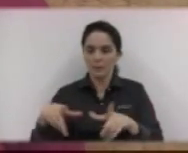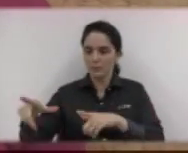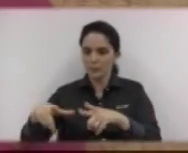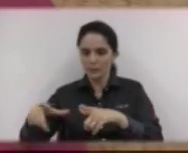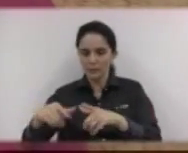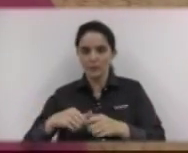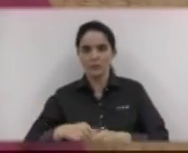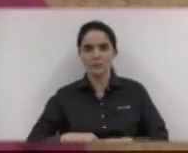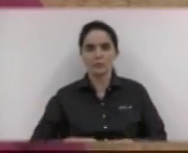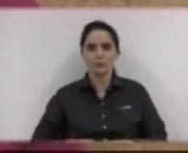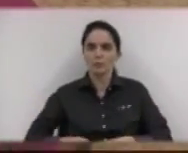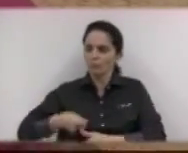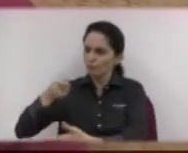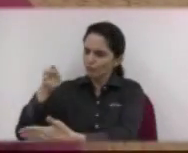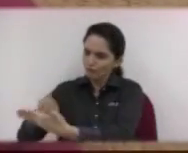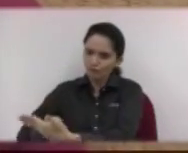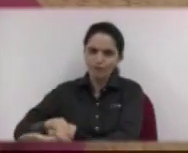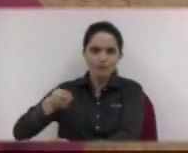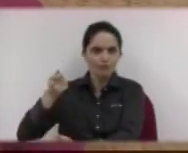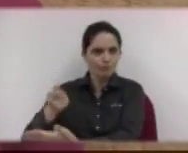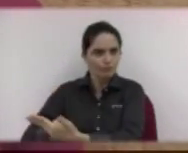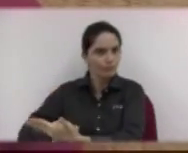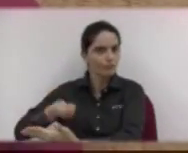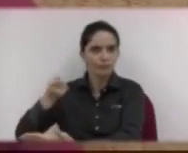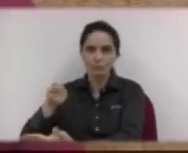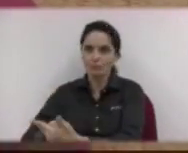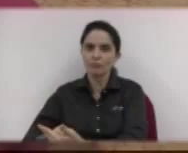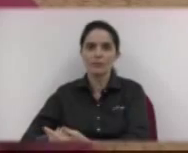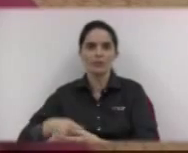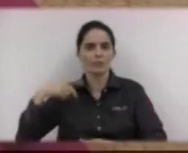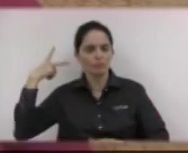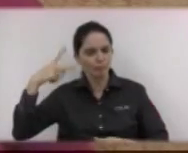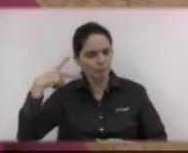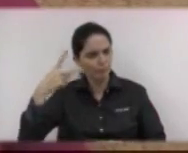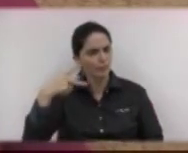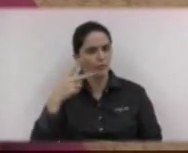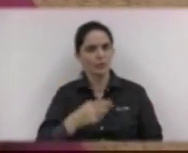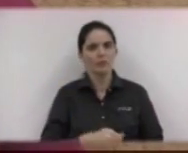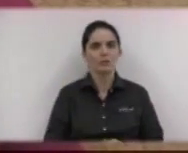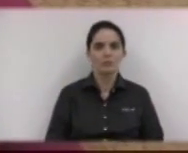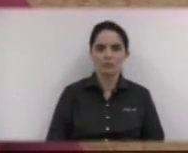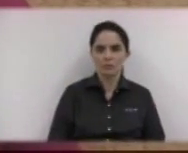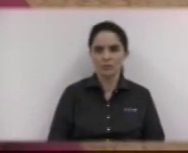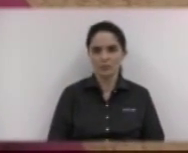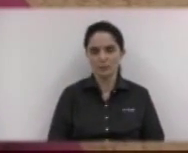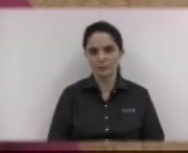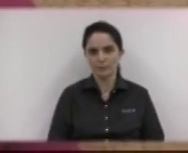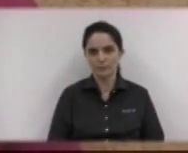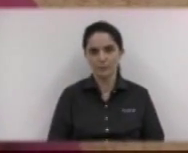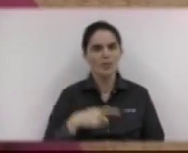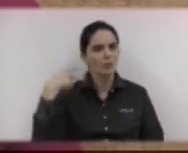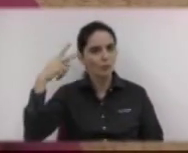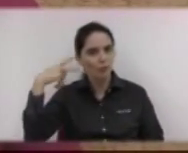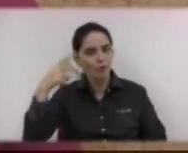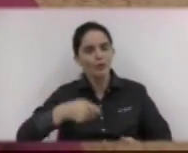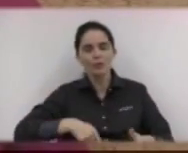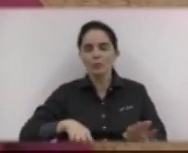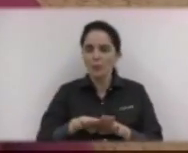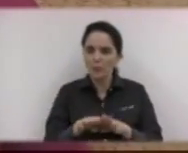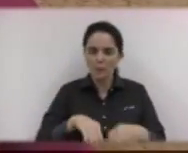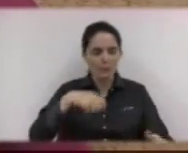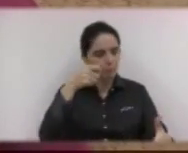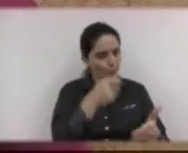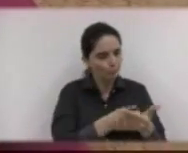pressionamos muito vocês na executiva, o qual também pressionou o executivo para que nós pudéssemos chegar